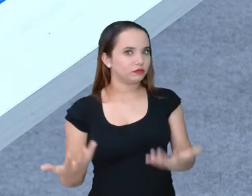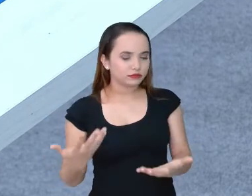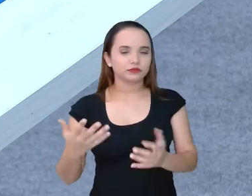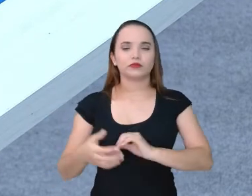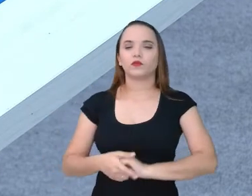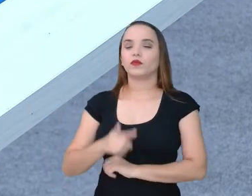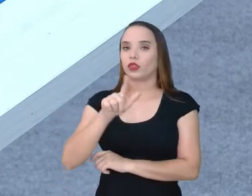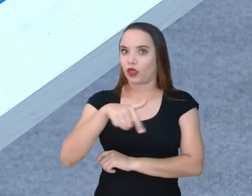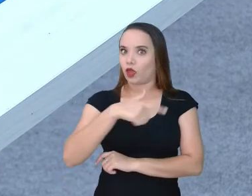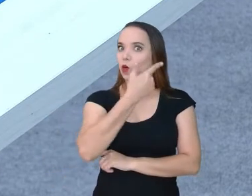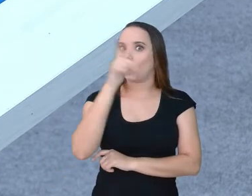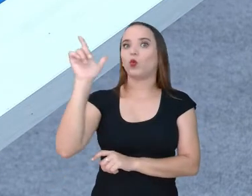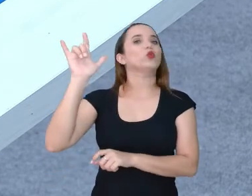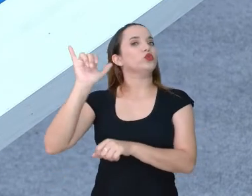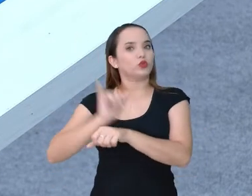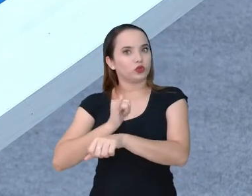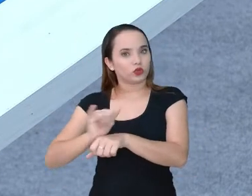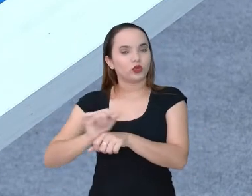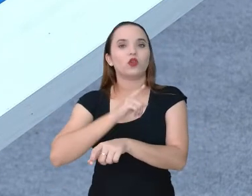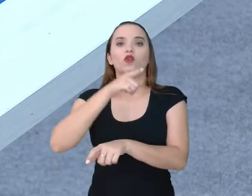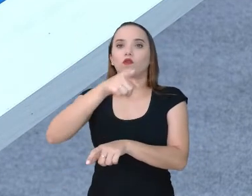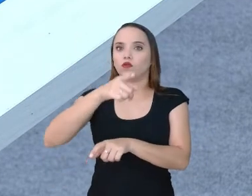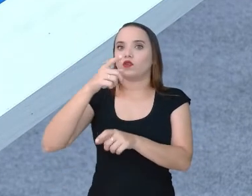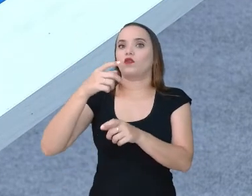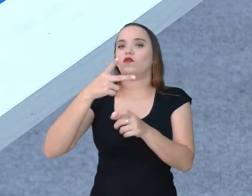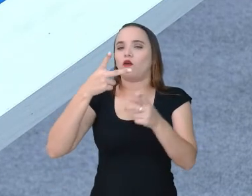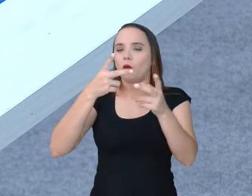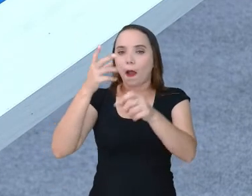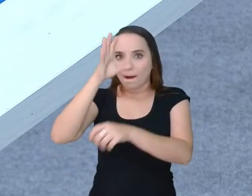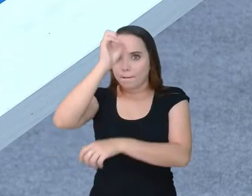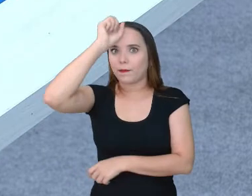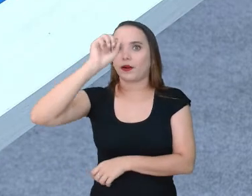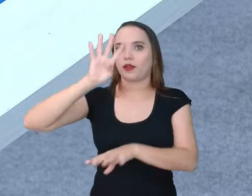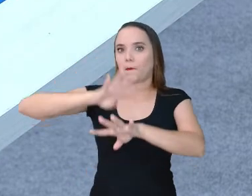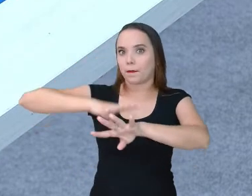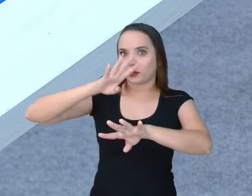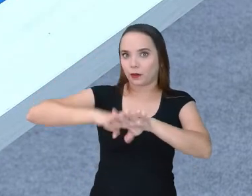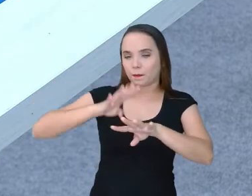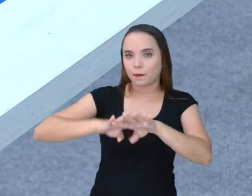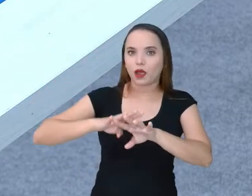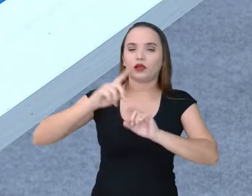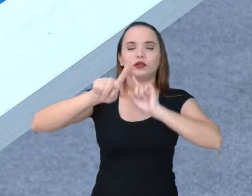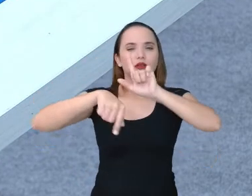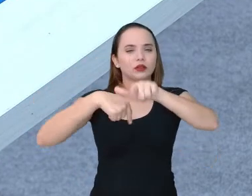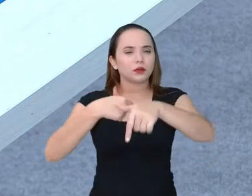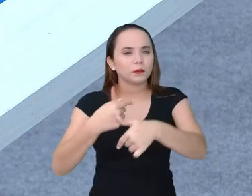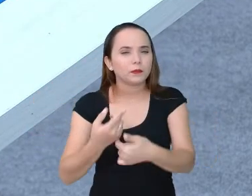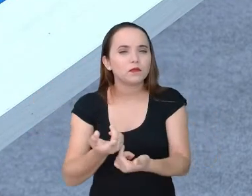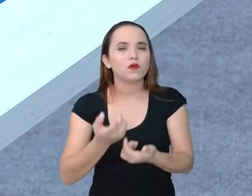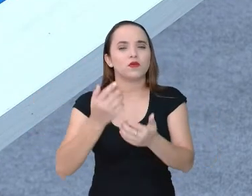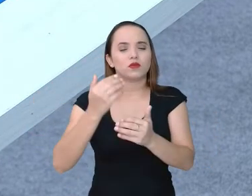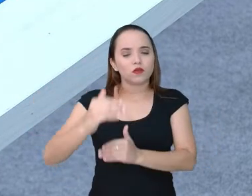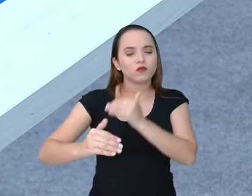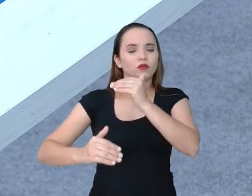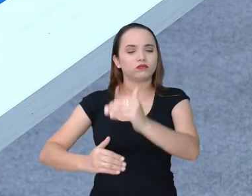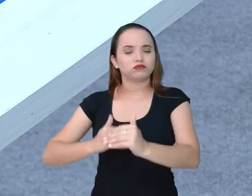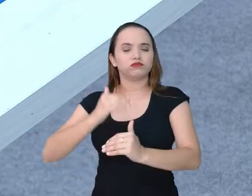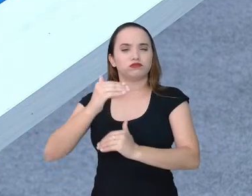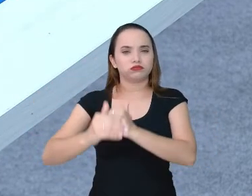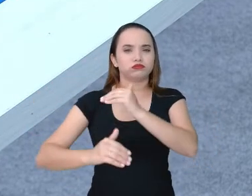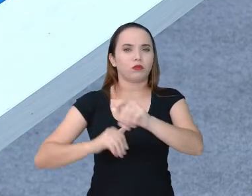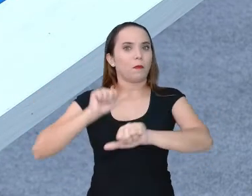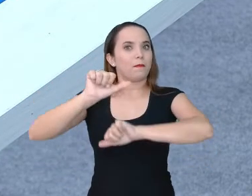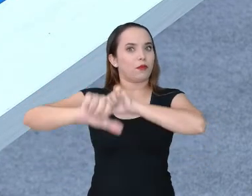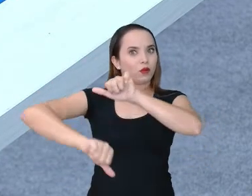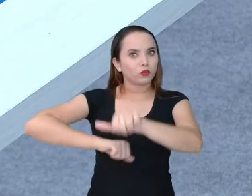é outra coisa que mais pra frente vocês vão ver em matemática, quando vocês forem ficando aí, né? Avançando as séries, vocês vão ver